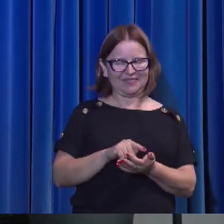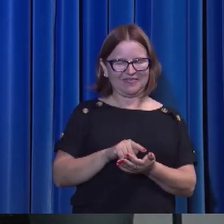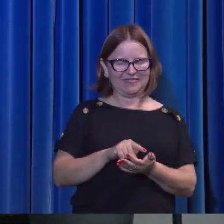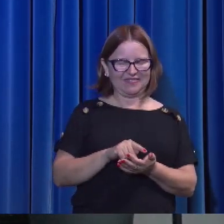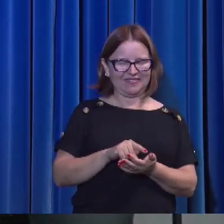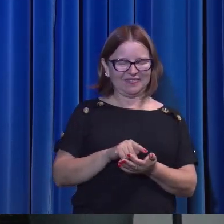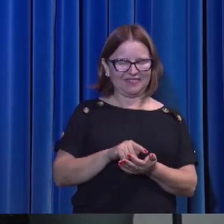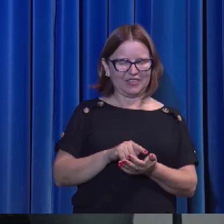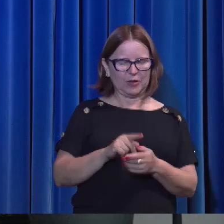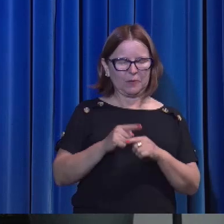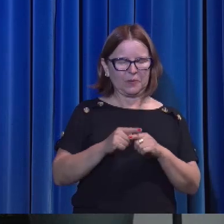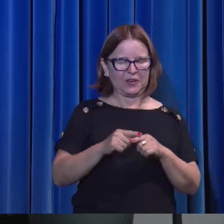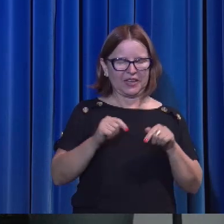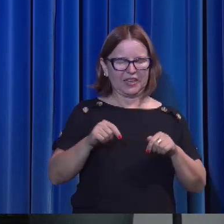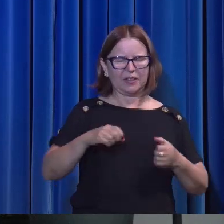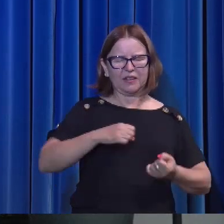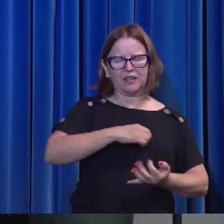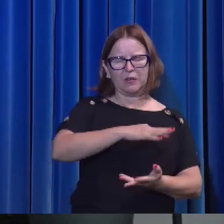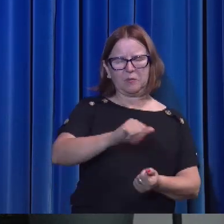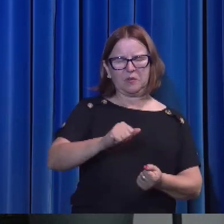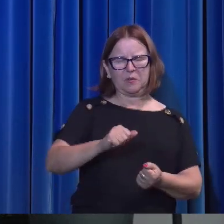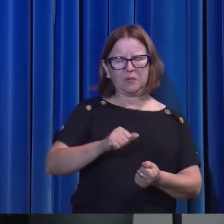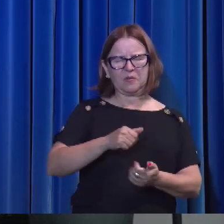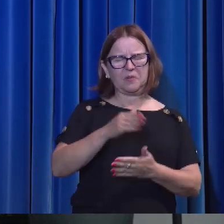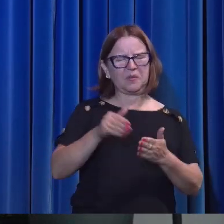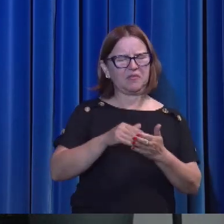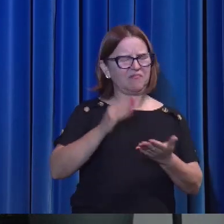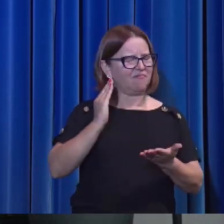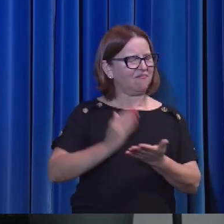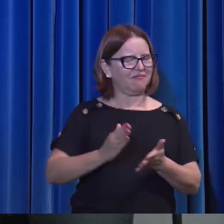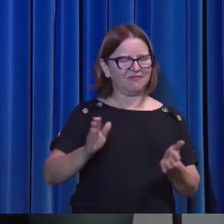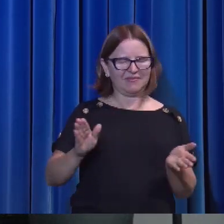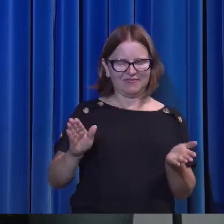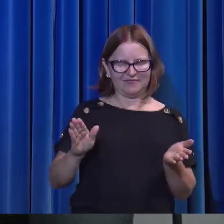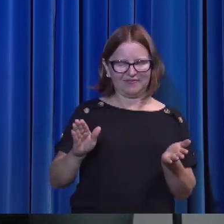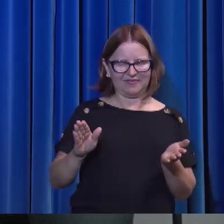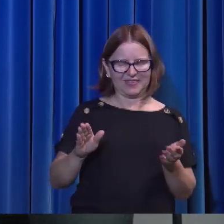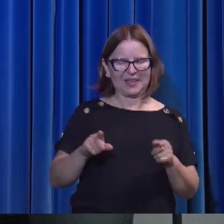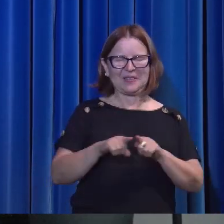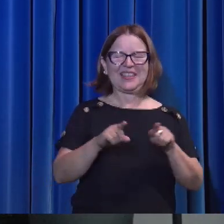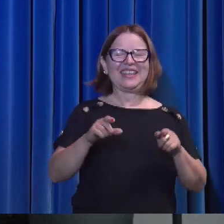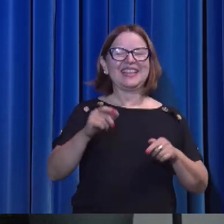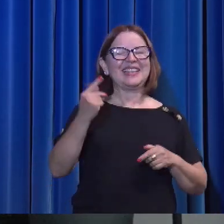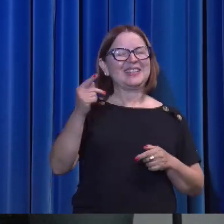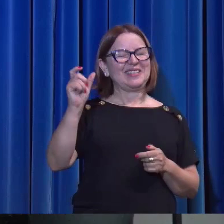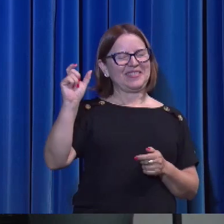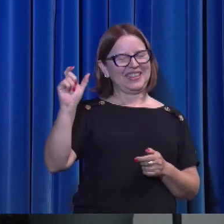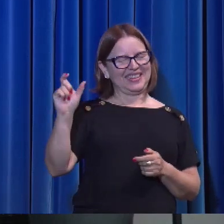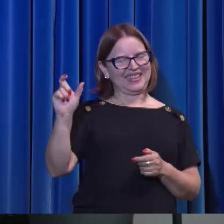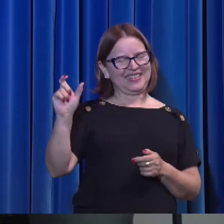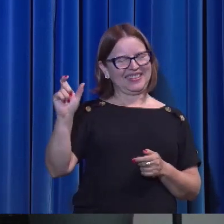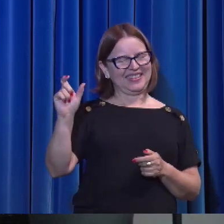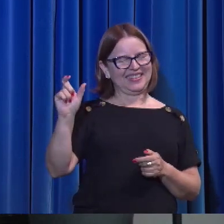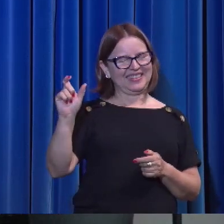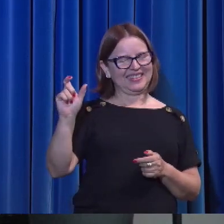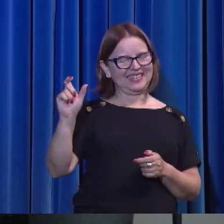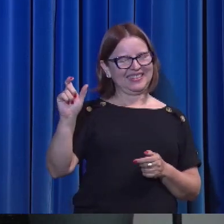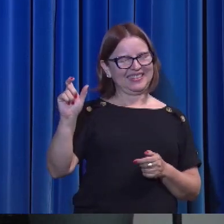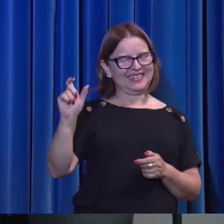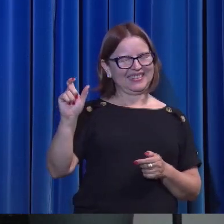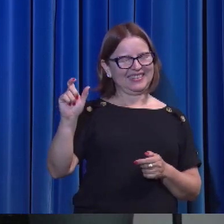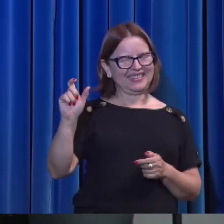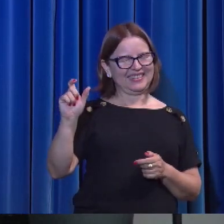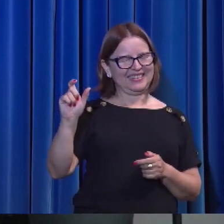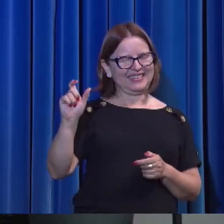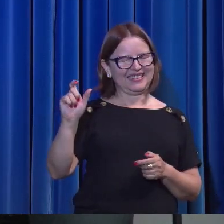Porque neste mundo tudo passa. Mas a tua palavra não